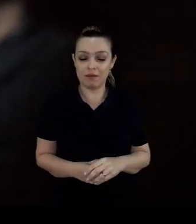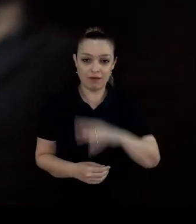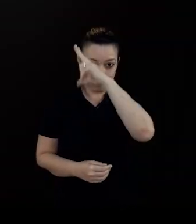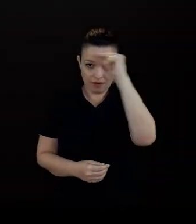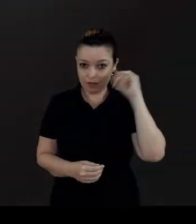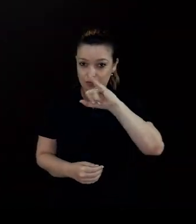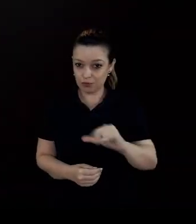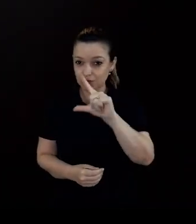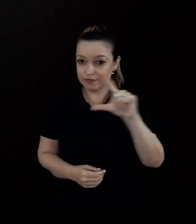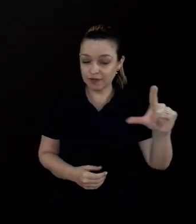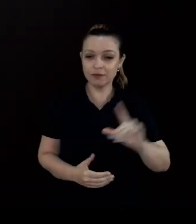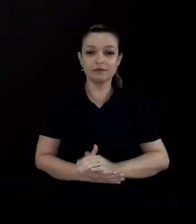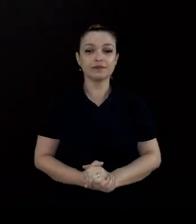o agressor. Prefeitura de Joinville. Prefeitura Joinville.